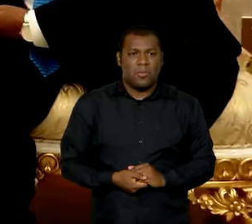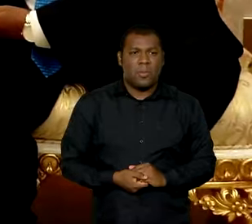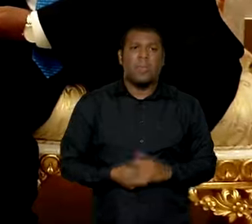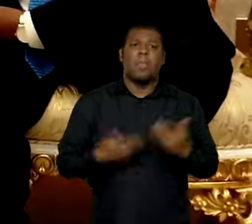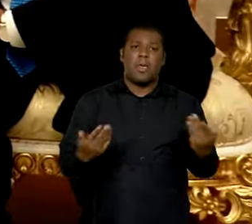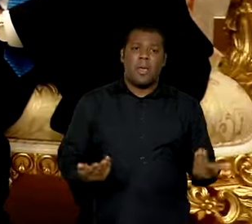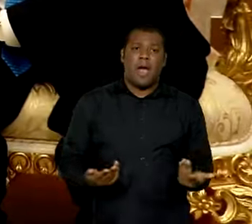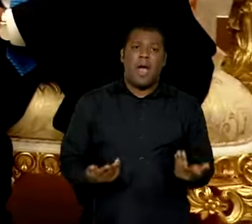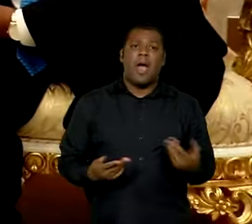o povo próprio no orçamento.